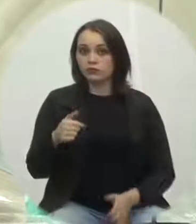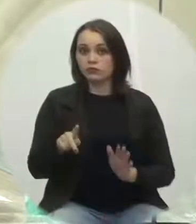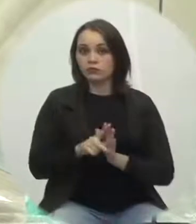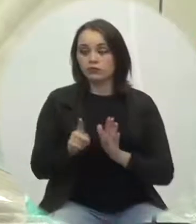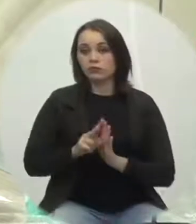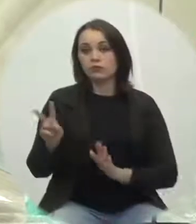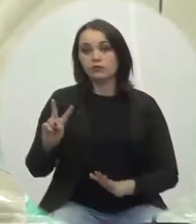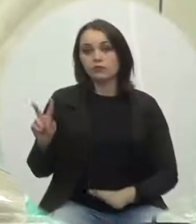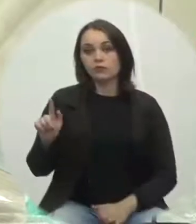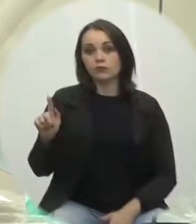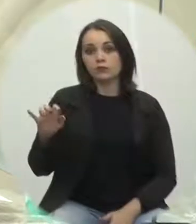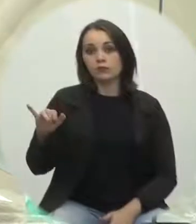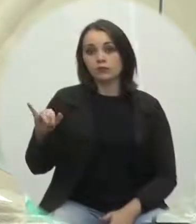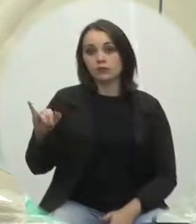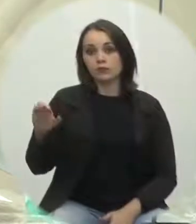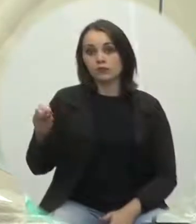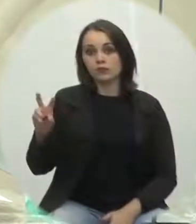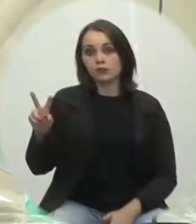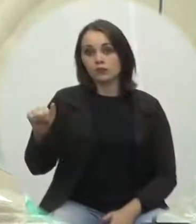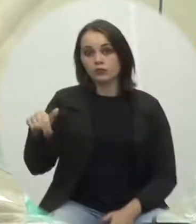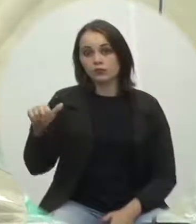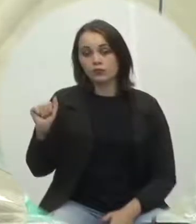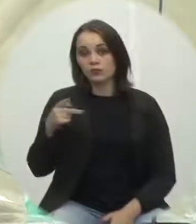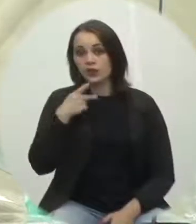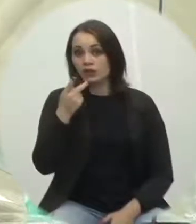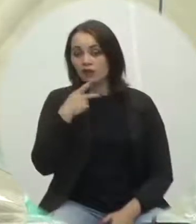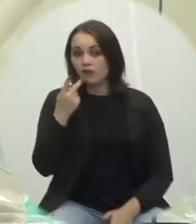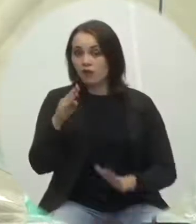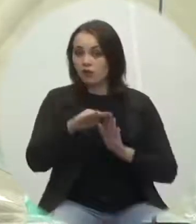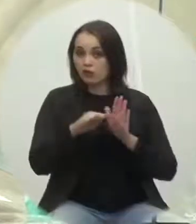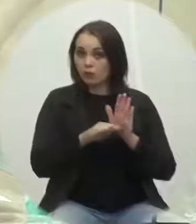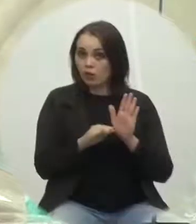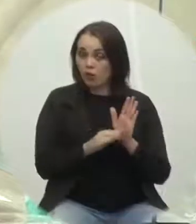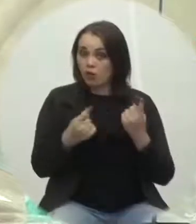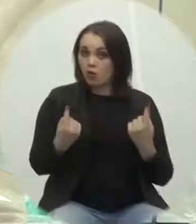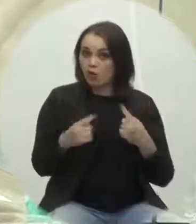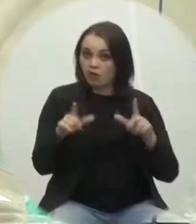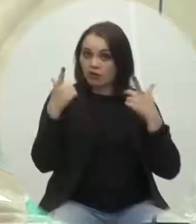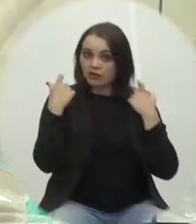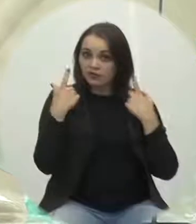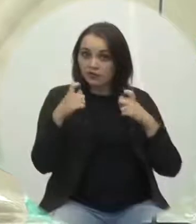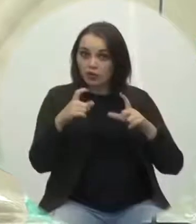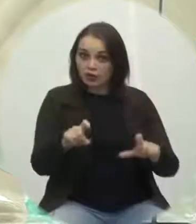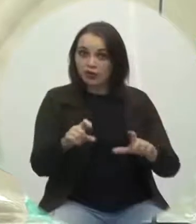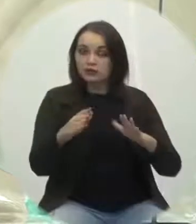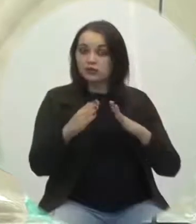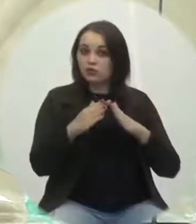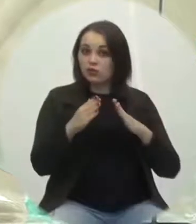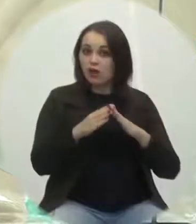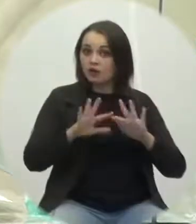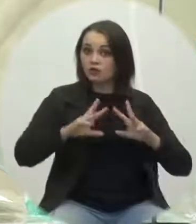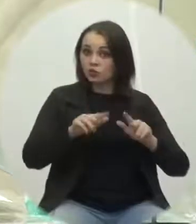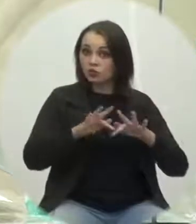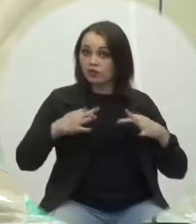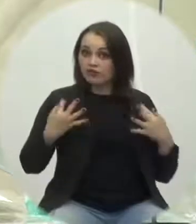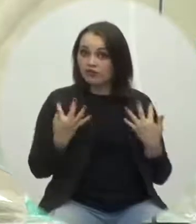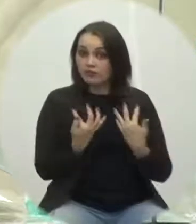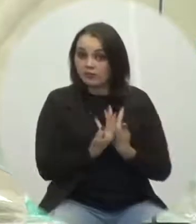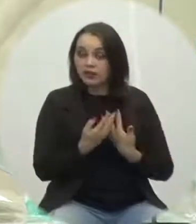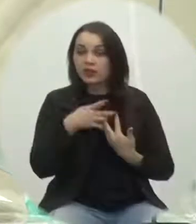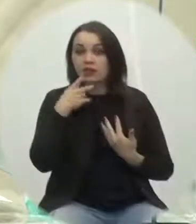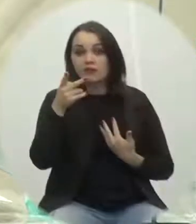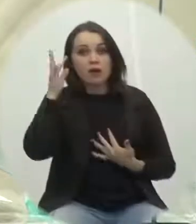Mondardo, que institui o Programa de Prevenção e Combate à Violência Doméstica e Intrafamiliar, que dispõe sobre a reflexão,